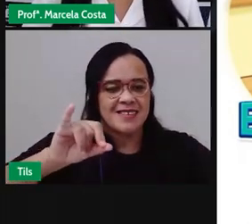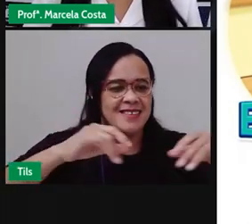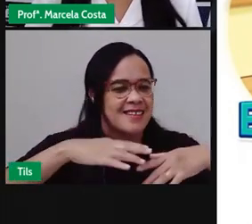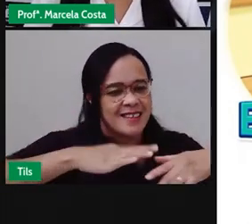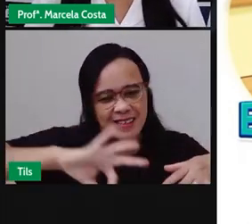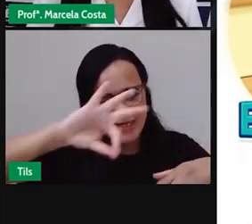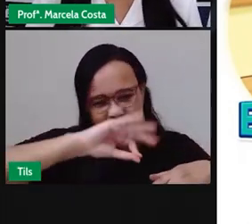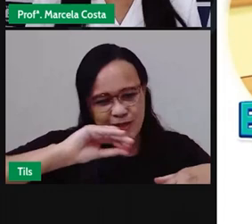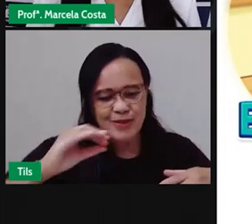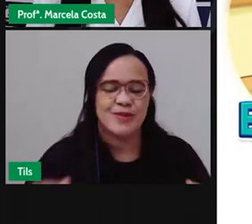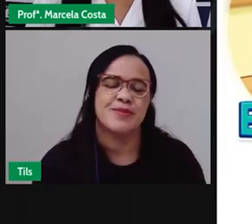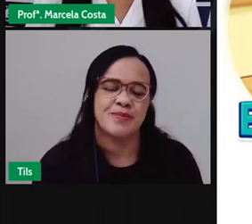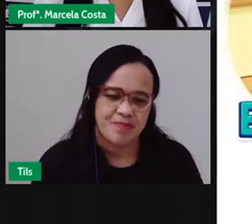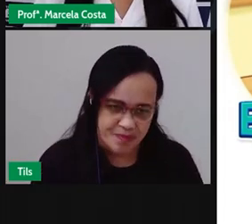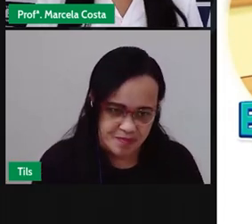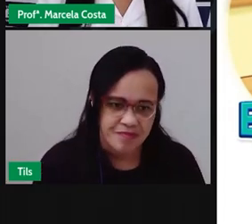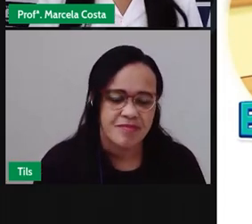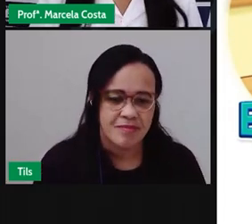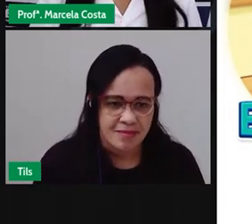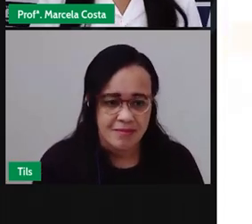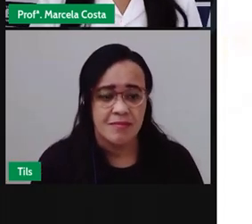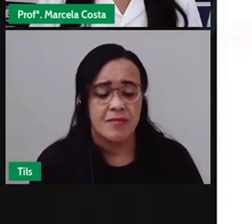jogado na rua